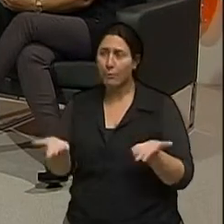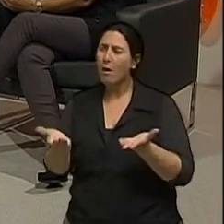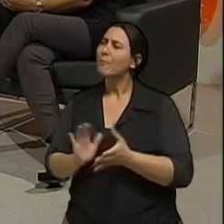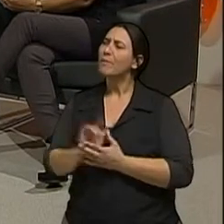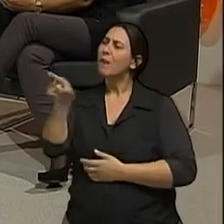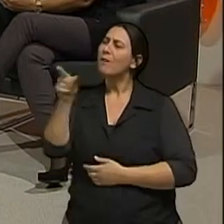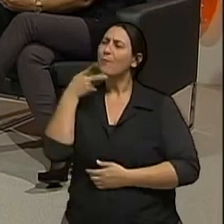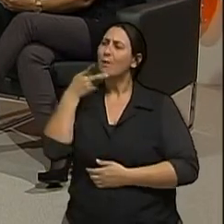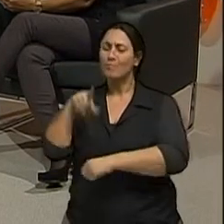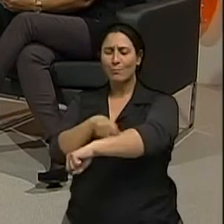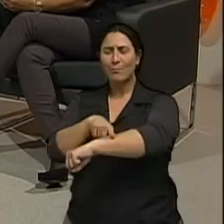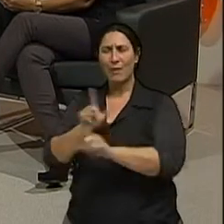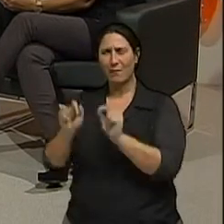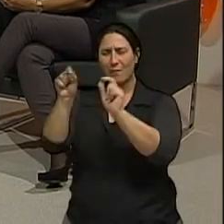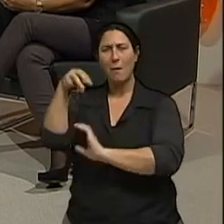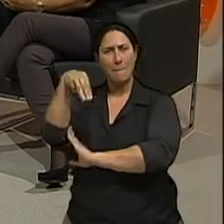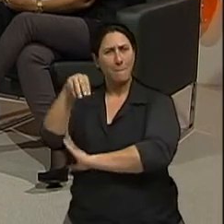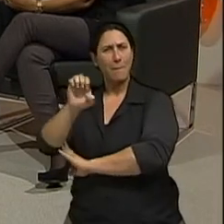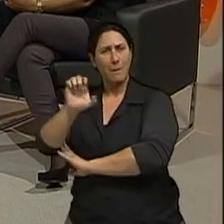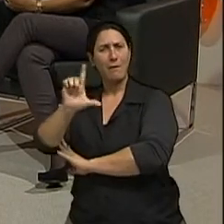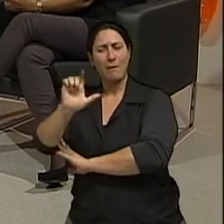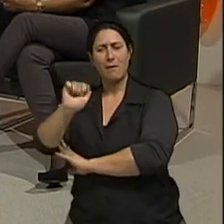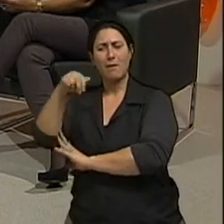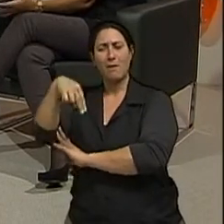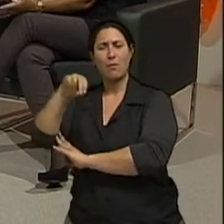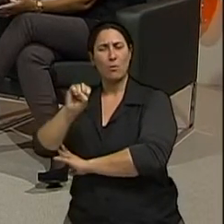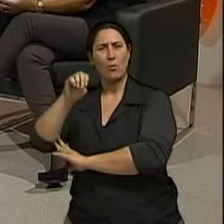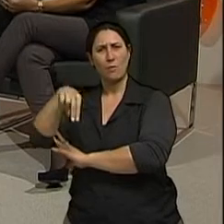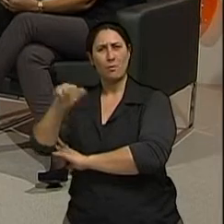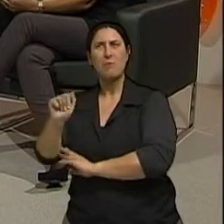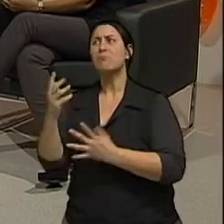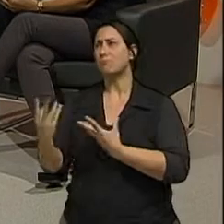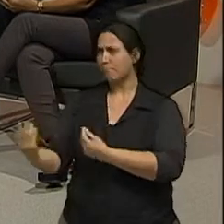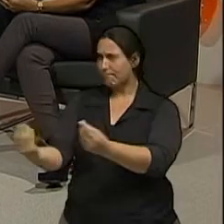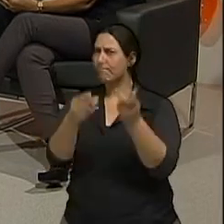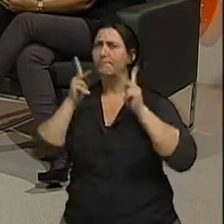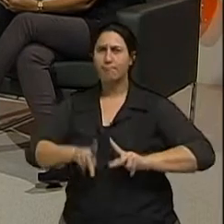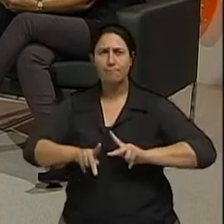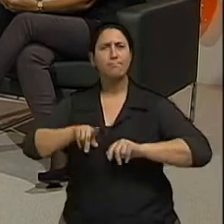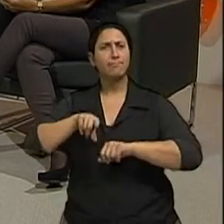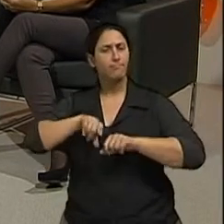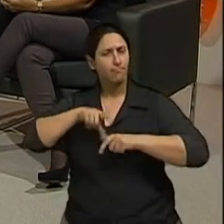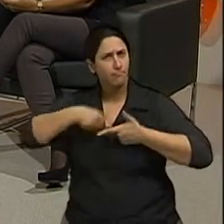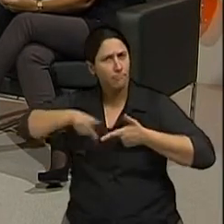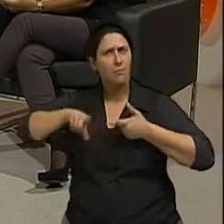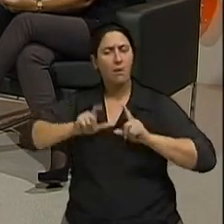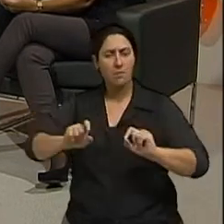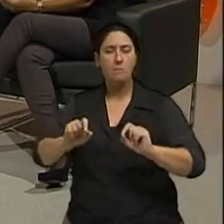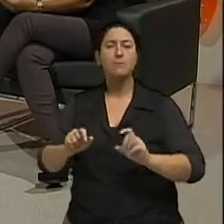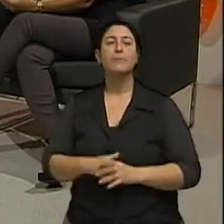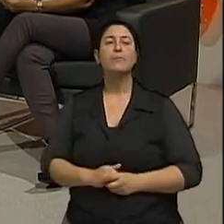melanoma, esse dado, ele está crescendo muito e já é preocupante, doutor, essa incidência? Sim, o